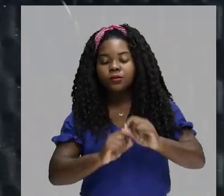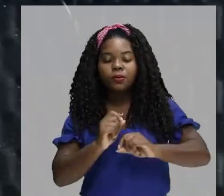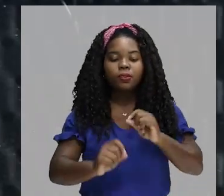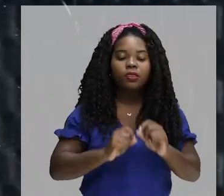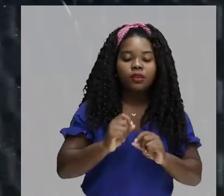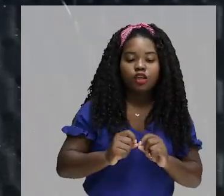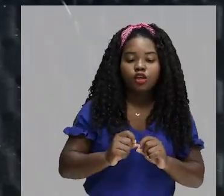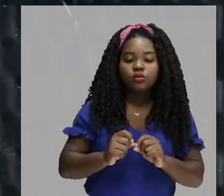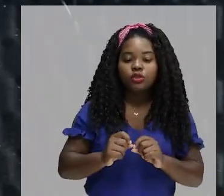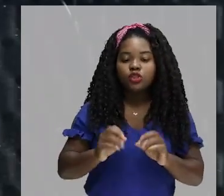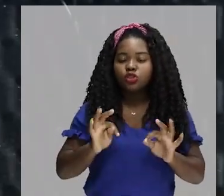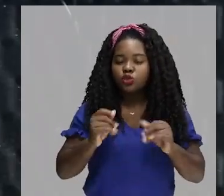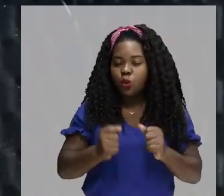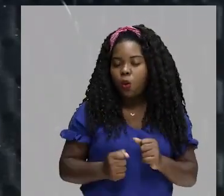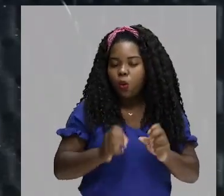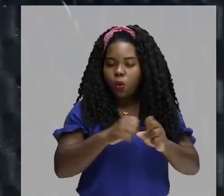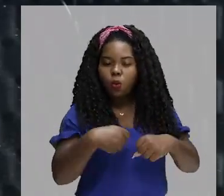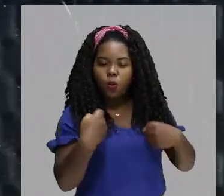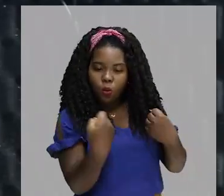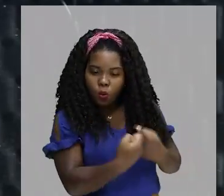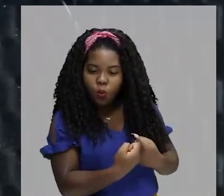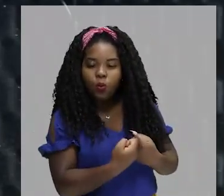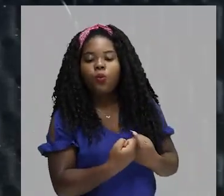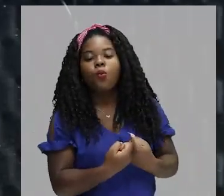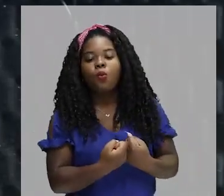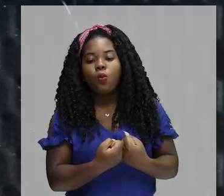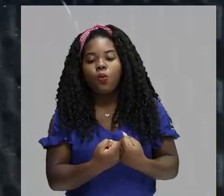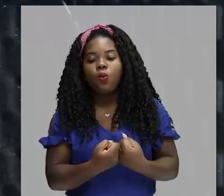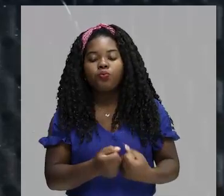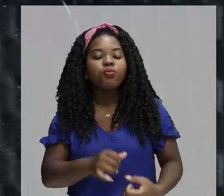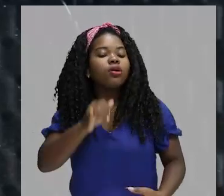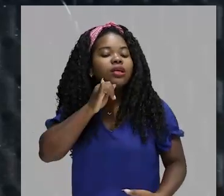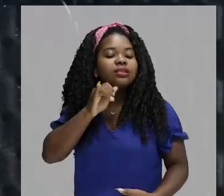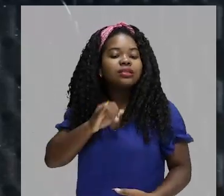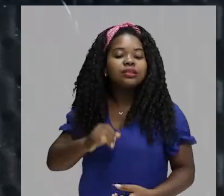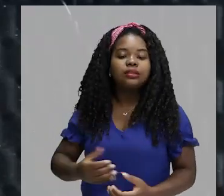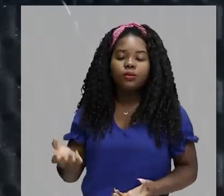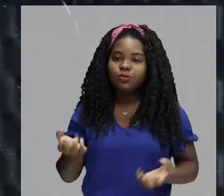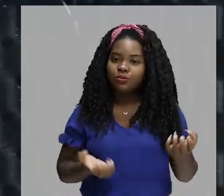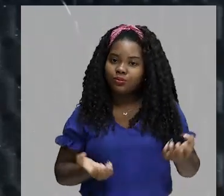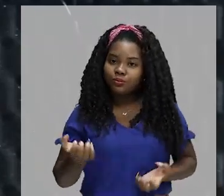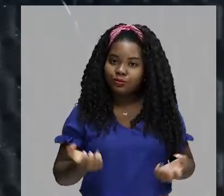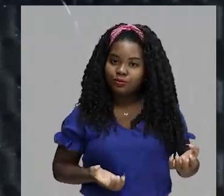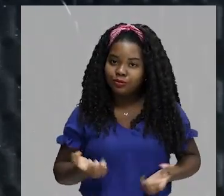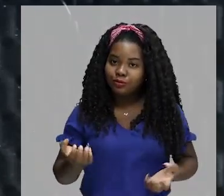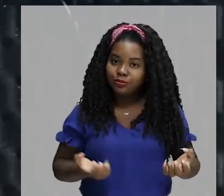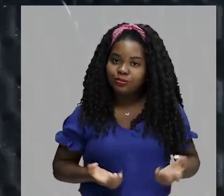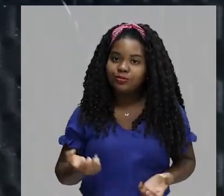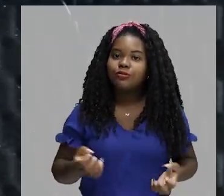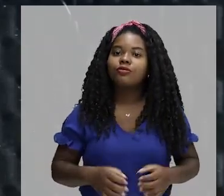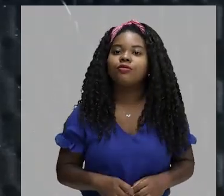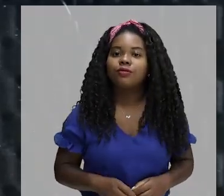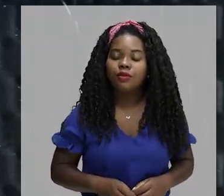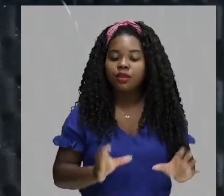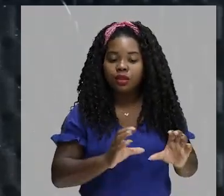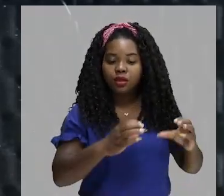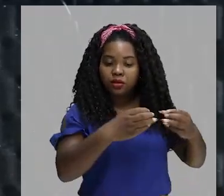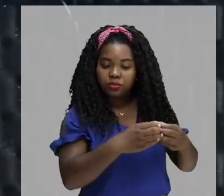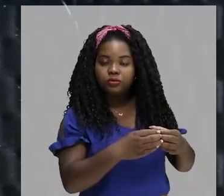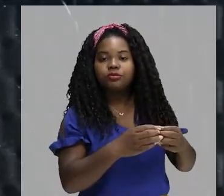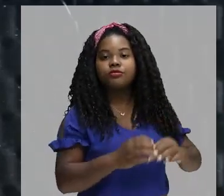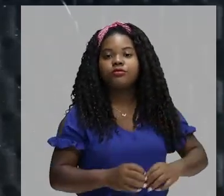em todas essas sociedades. Como é o caso do predomínio também da servidão. A servidão coletiva das comunidades